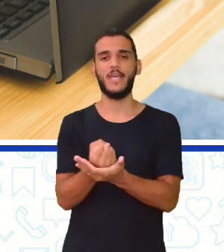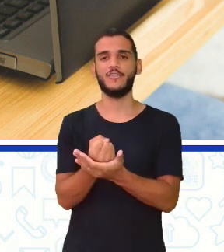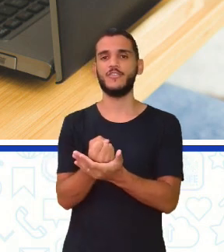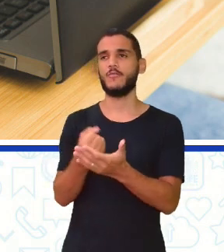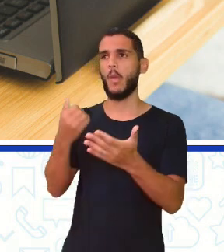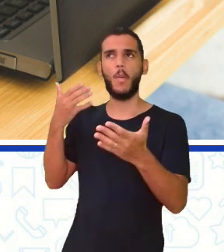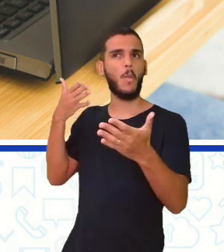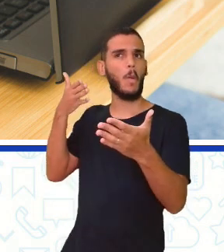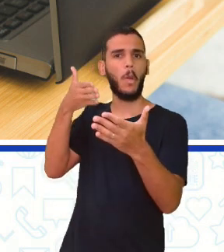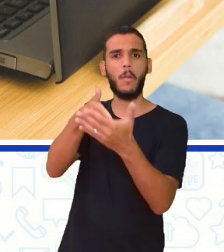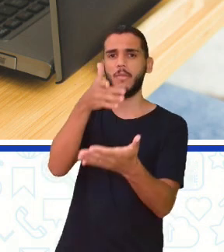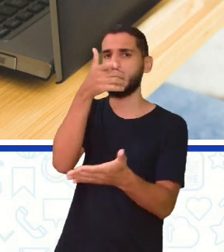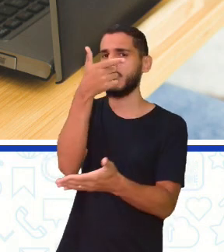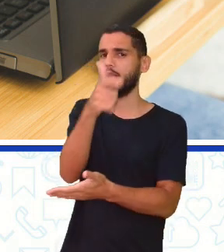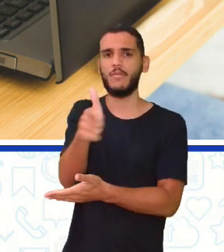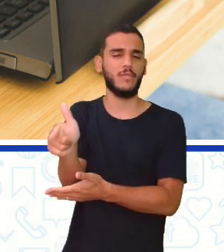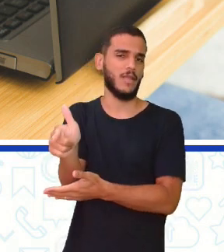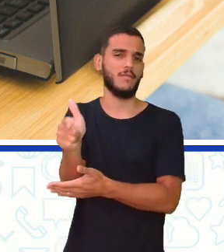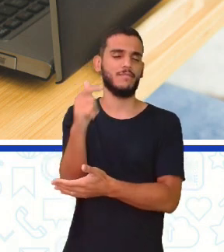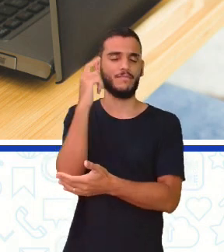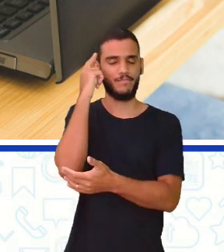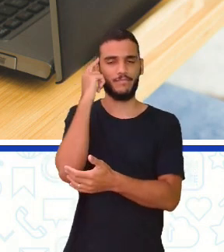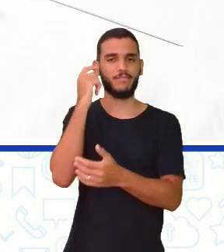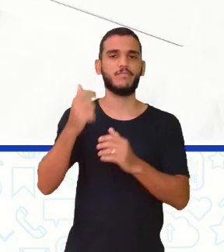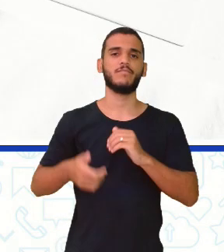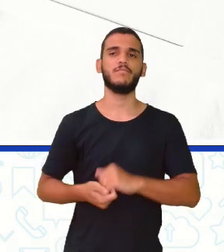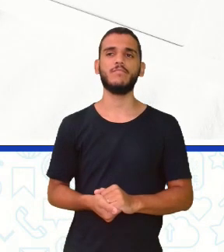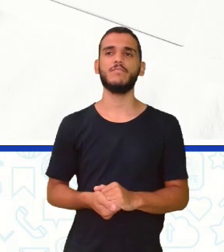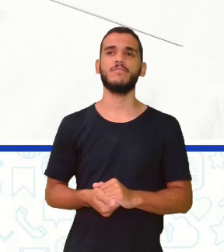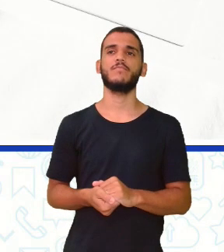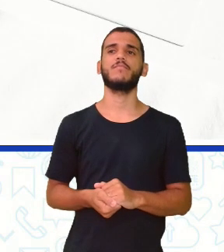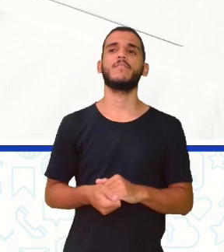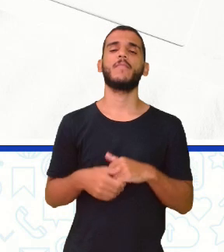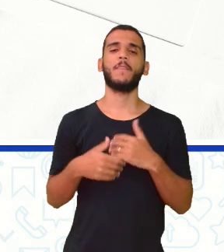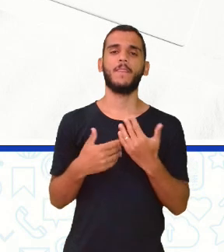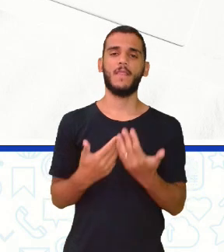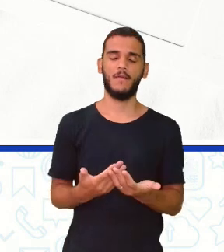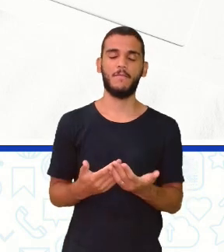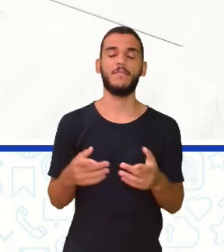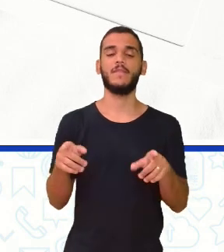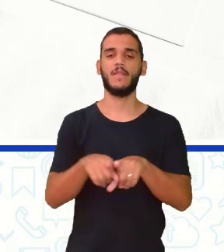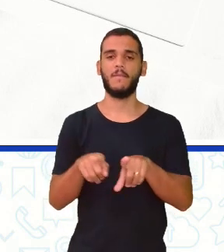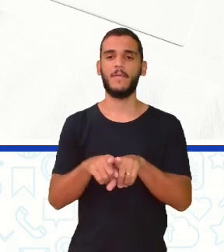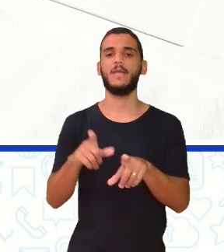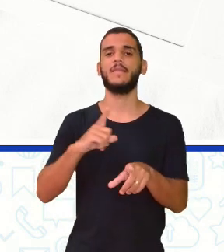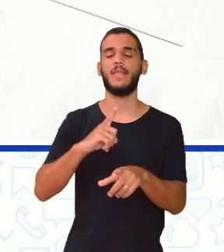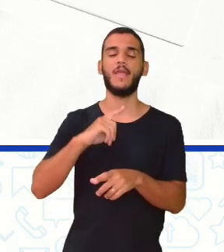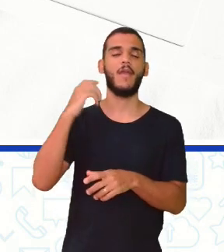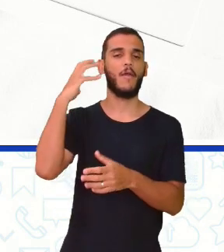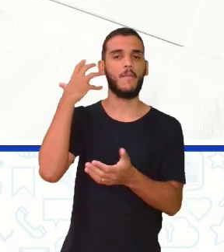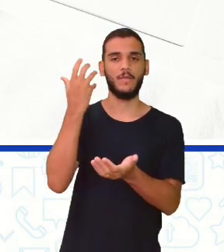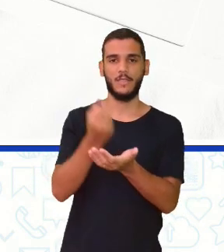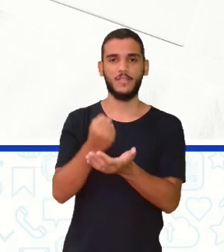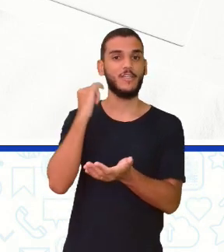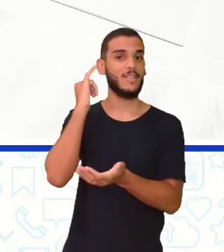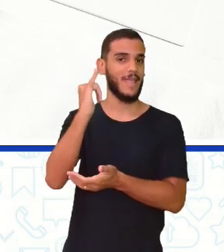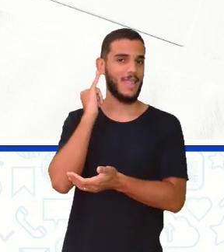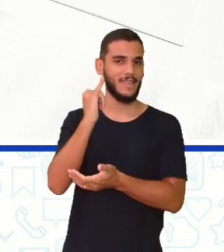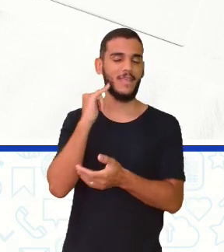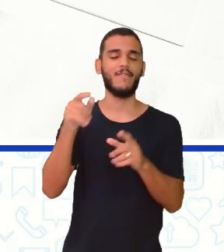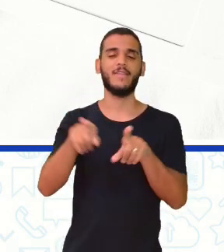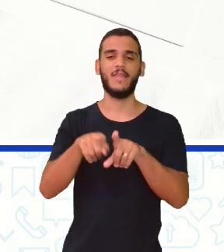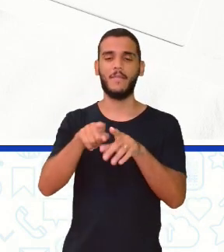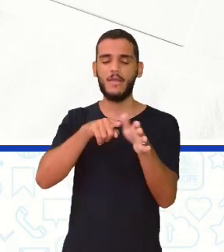problema semelhante a um audiolivro serializado. A gente tem os podcasts de narrativa ou podcasts